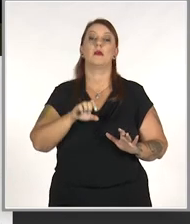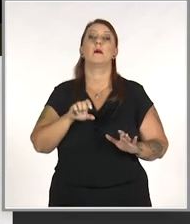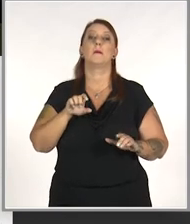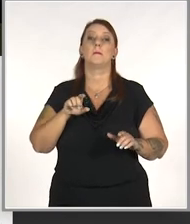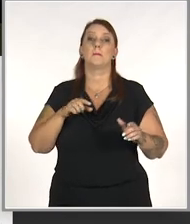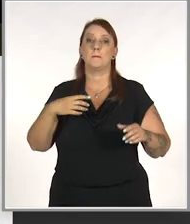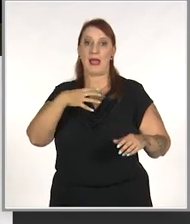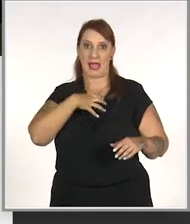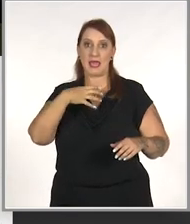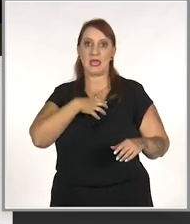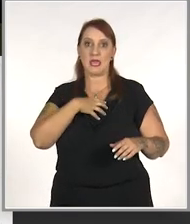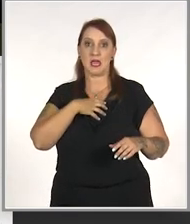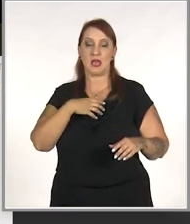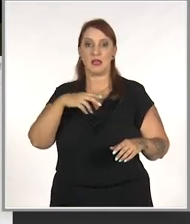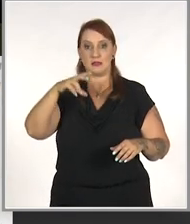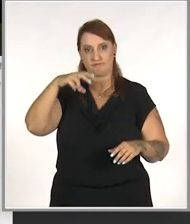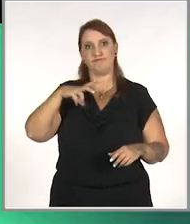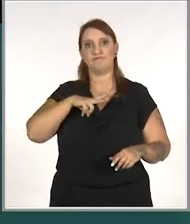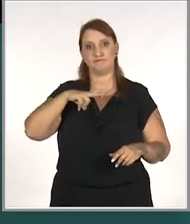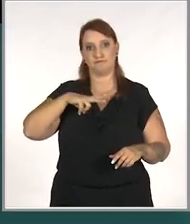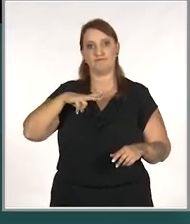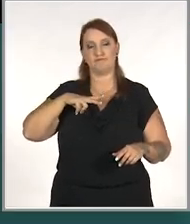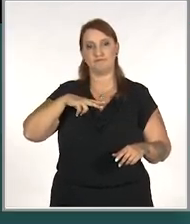municípios parceiros do ISEP.